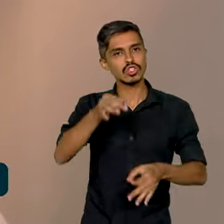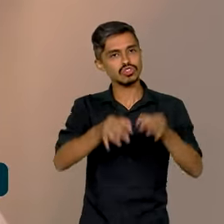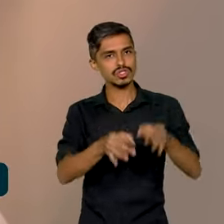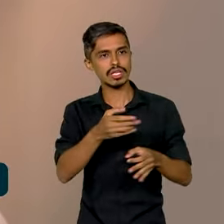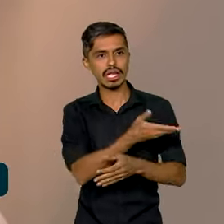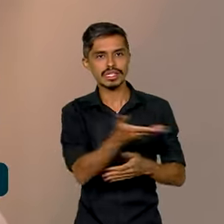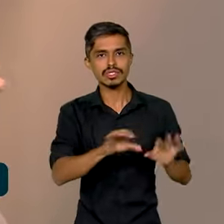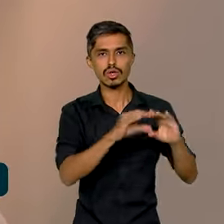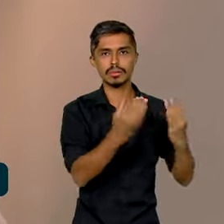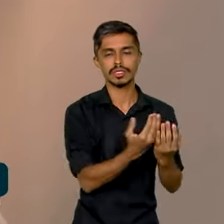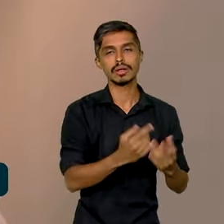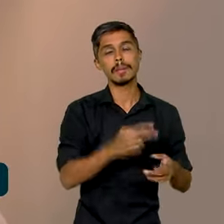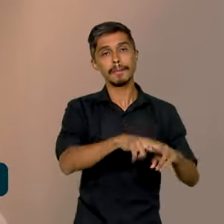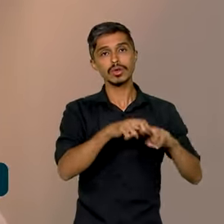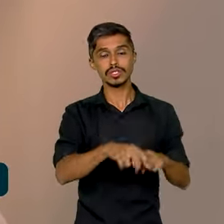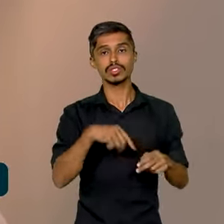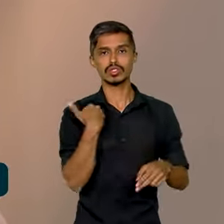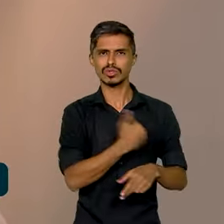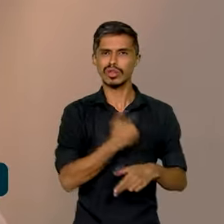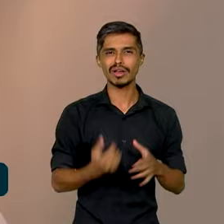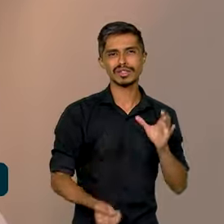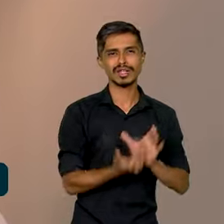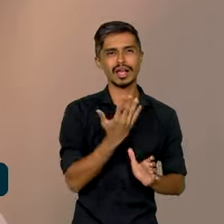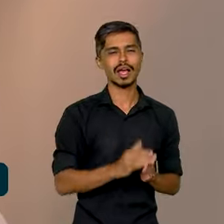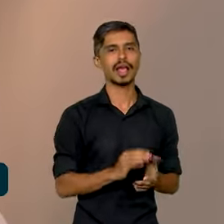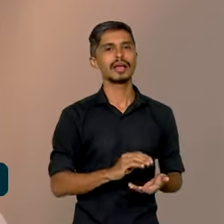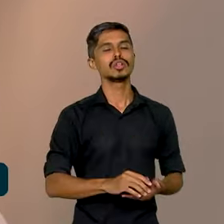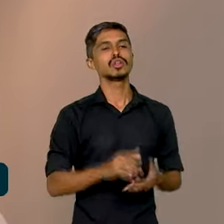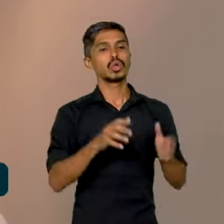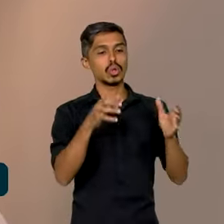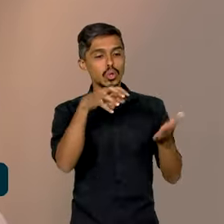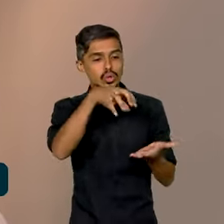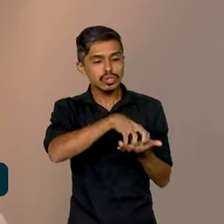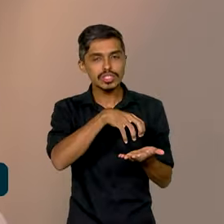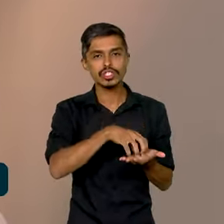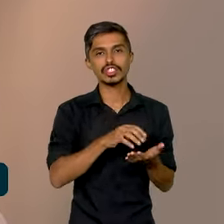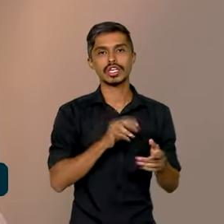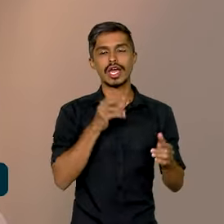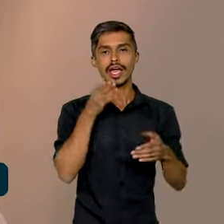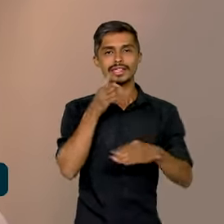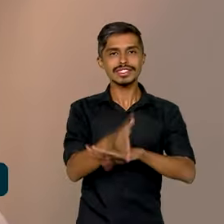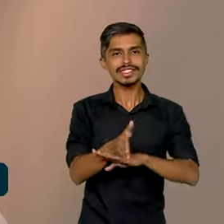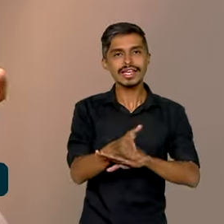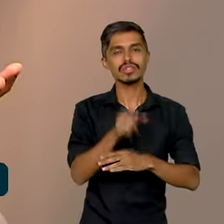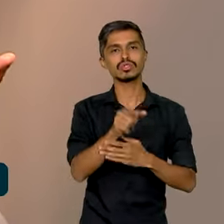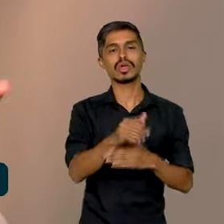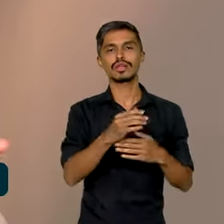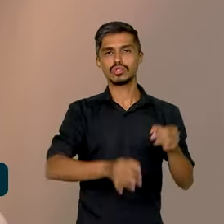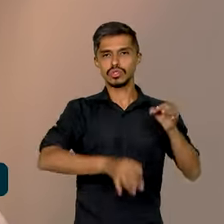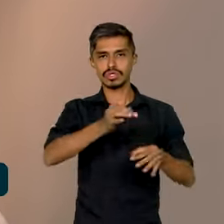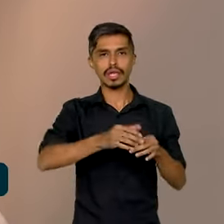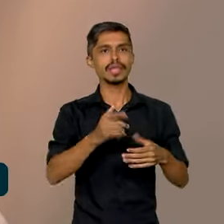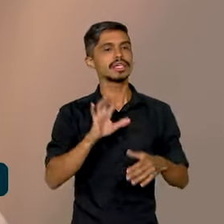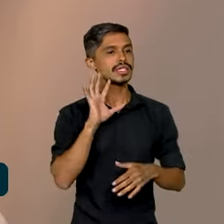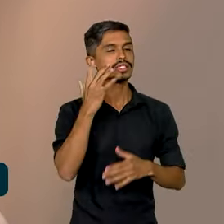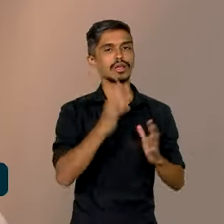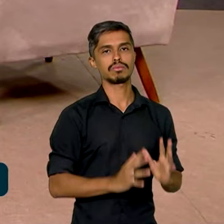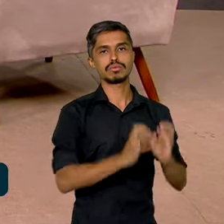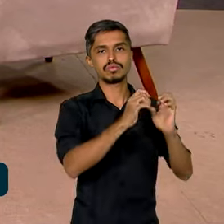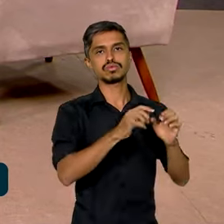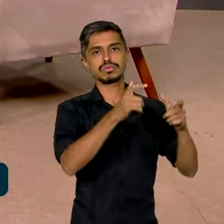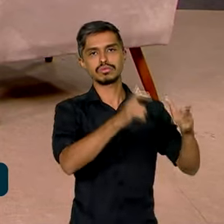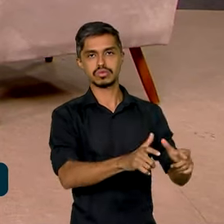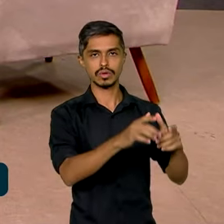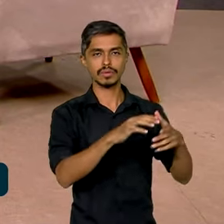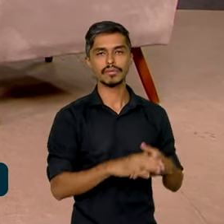essas comunidades. É exatamente por isso que nós estamos criando as clínicas de acesso à justiça para a mediação de conflitos fundiários.